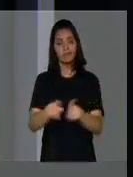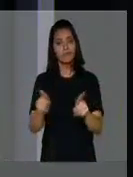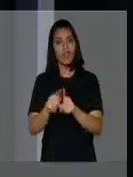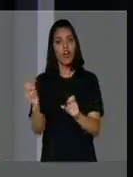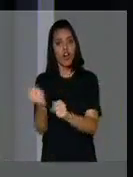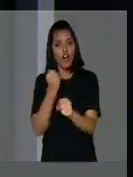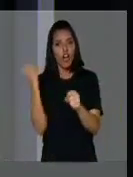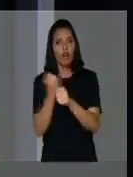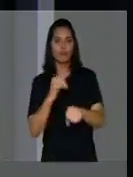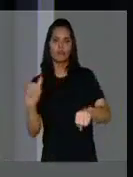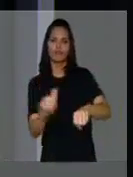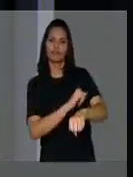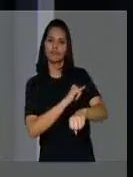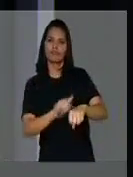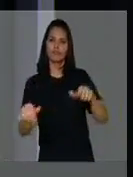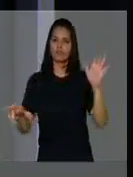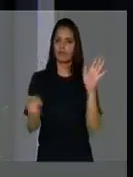necessárias para o nosso Estado.